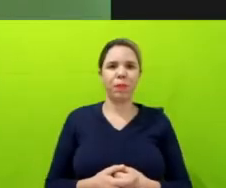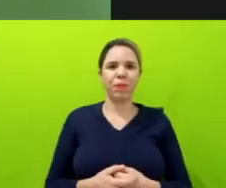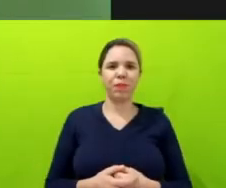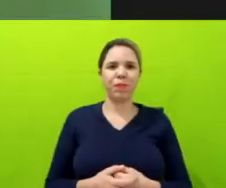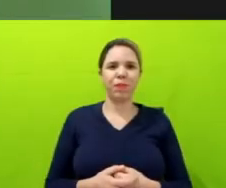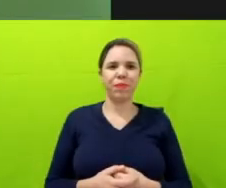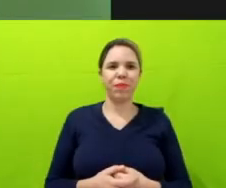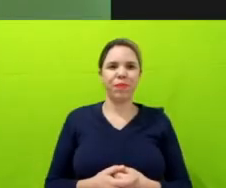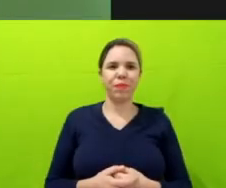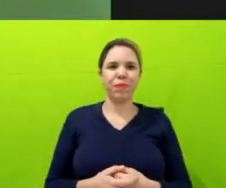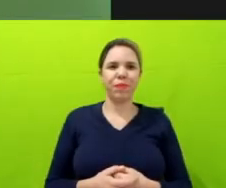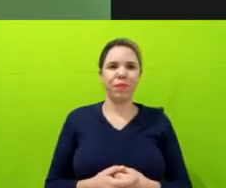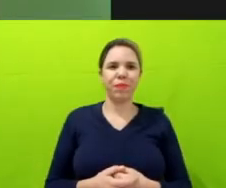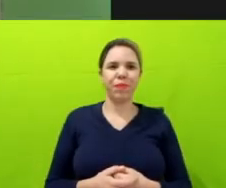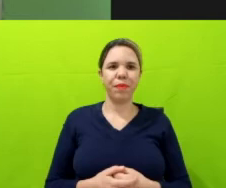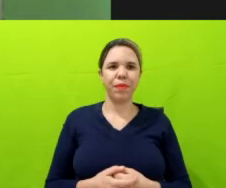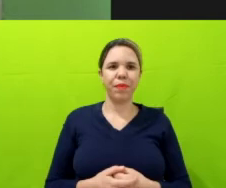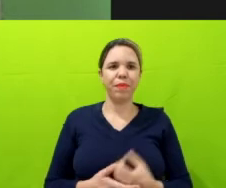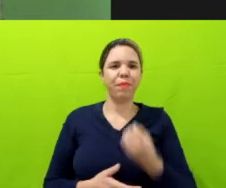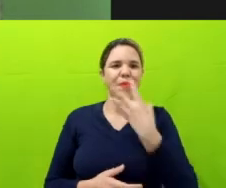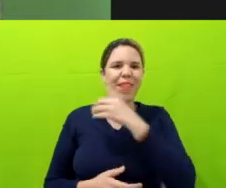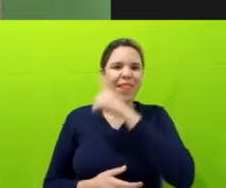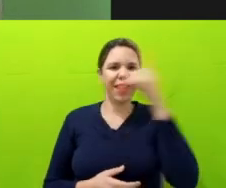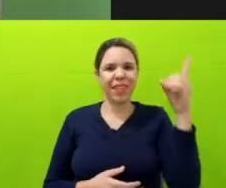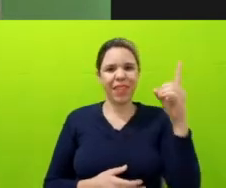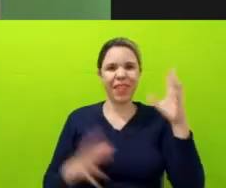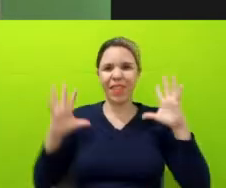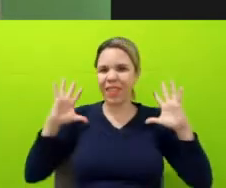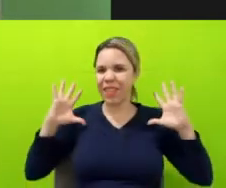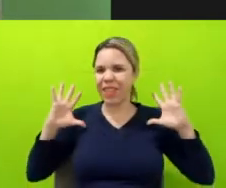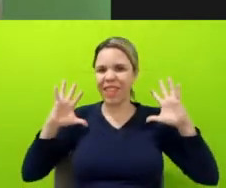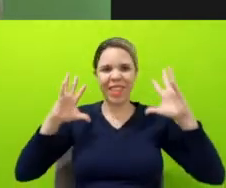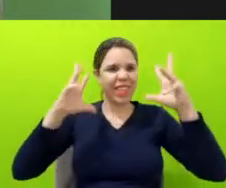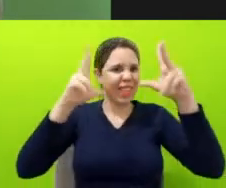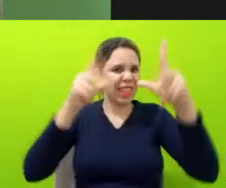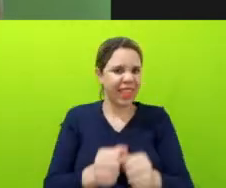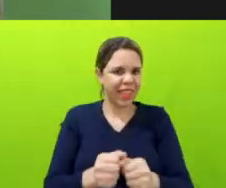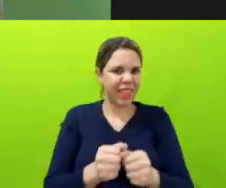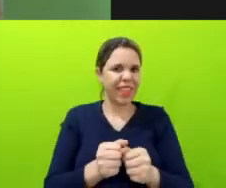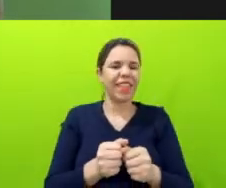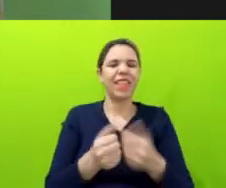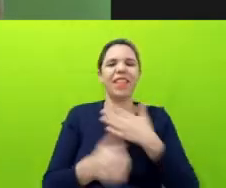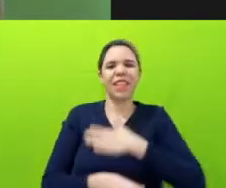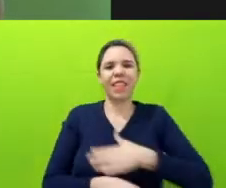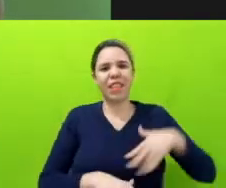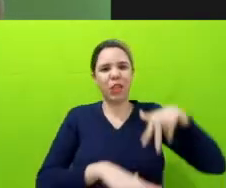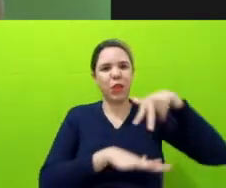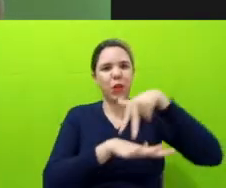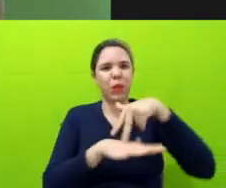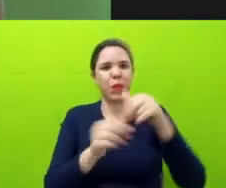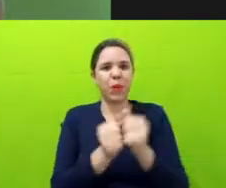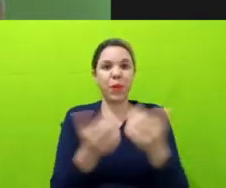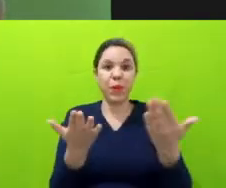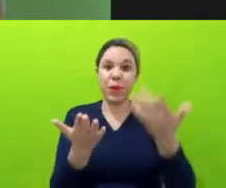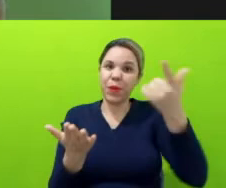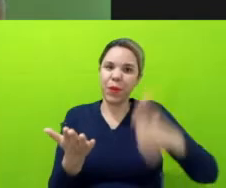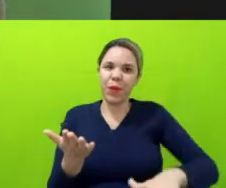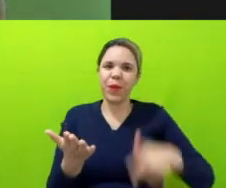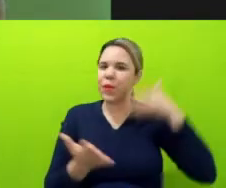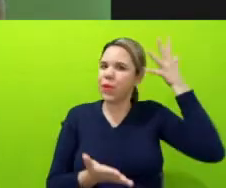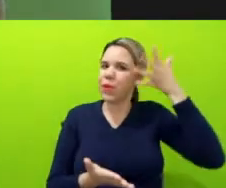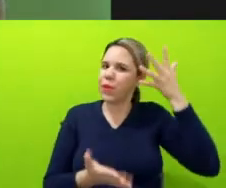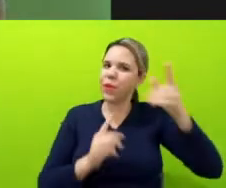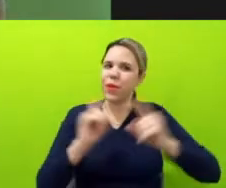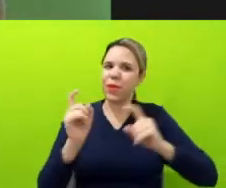Bom dia a todos, todas e todes, é um prazer estar aqui mais uma mesa organizada pelo Fórum